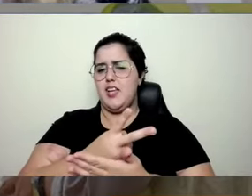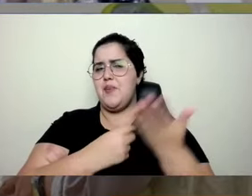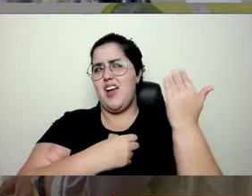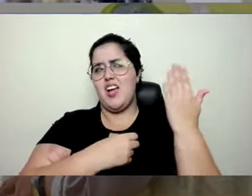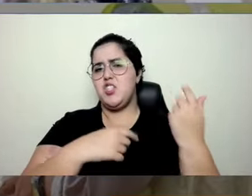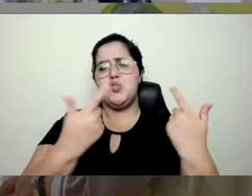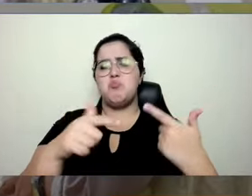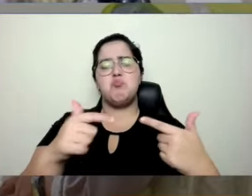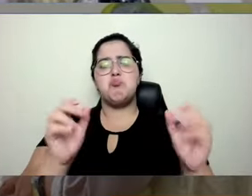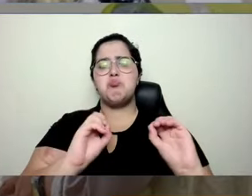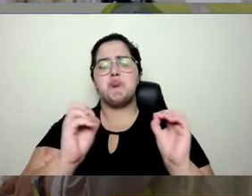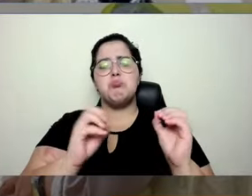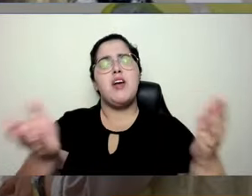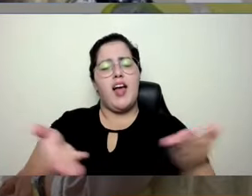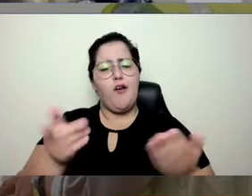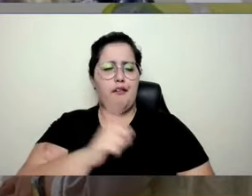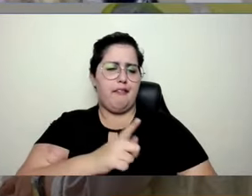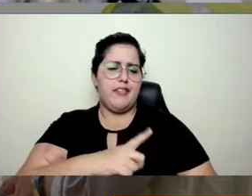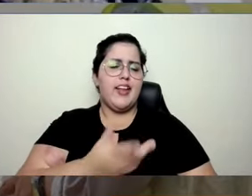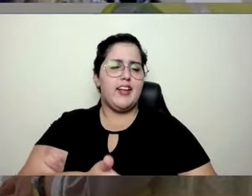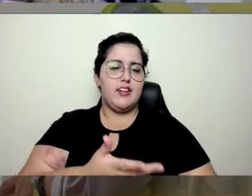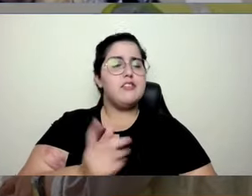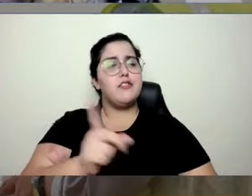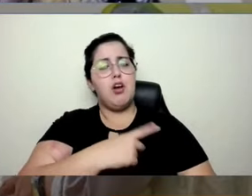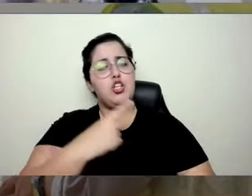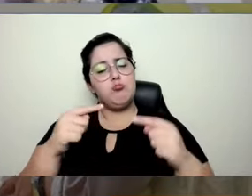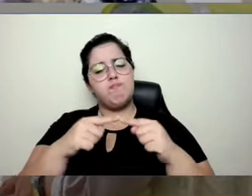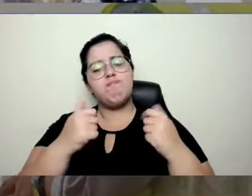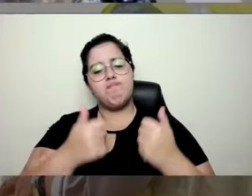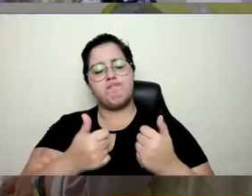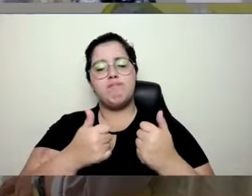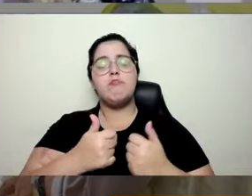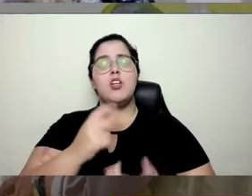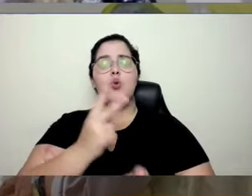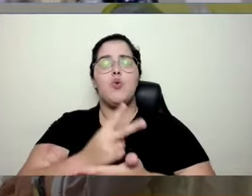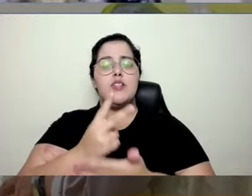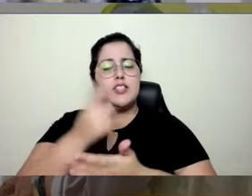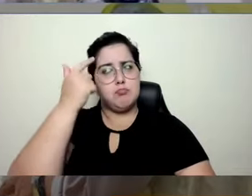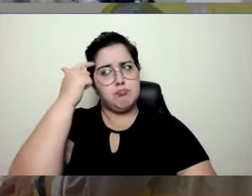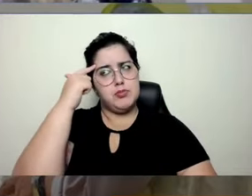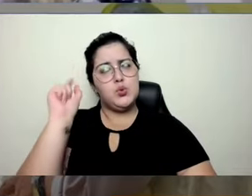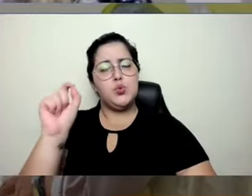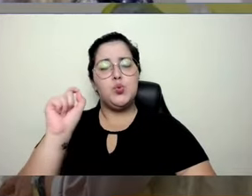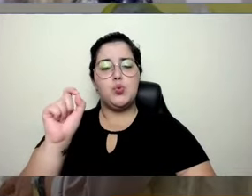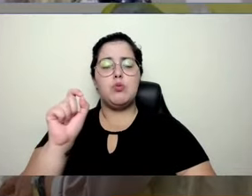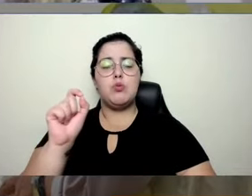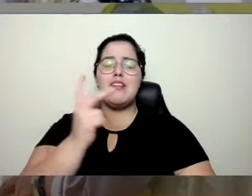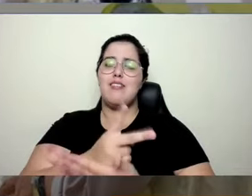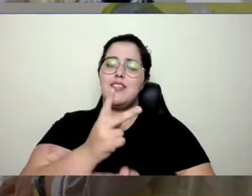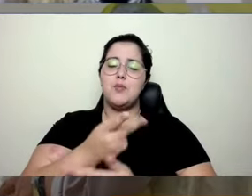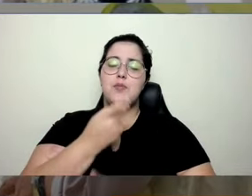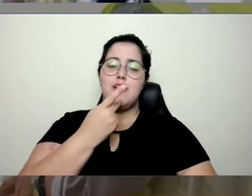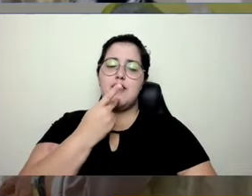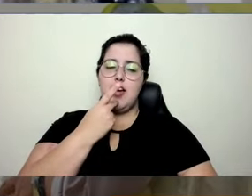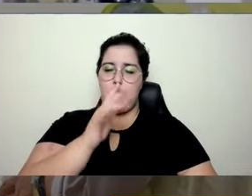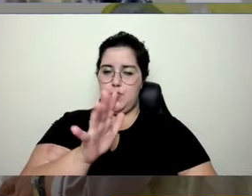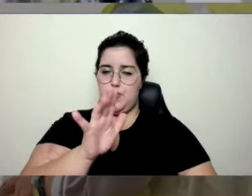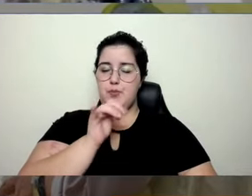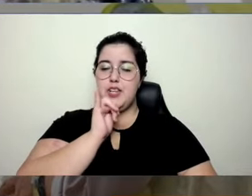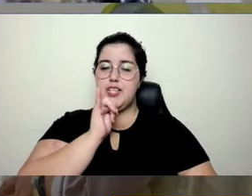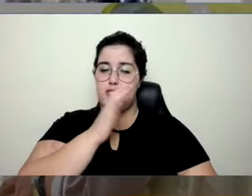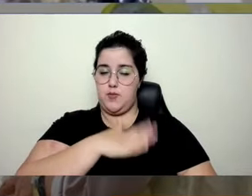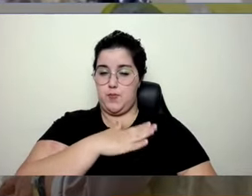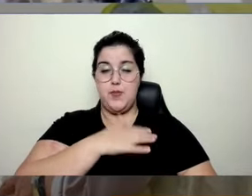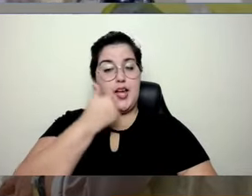e tem que fazer sentido, né, Anderson, eu sempre falo essa história, assim, eu tentava fazer minha mãe ter um celular,